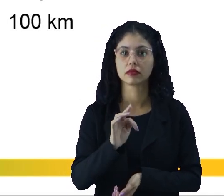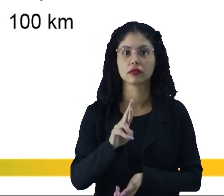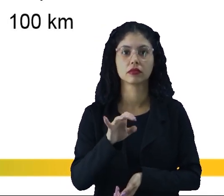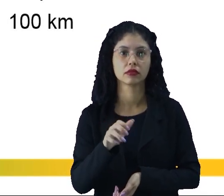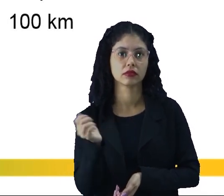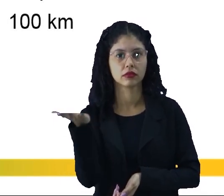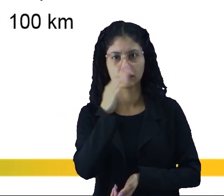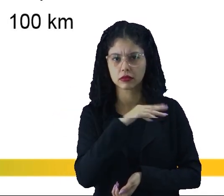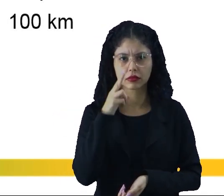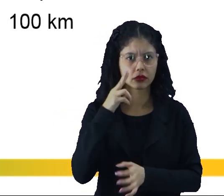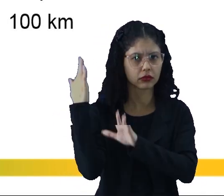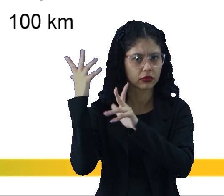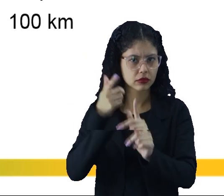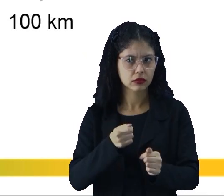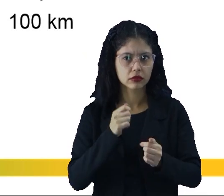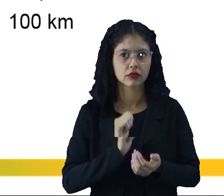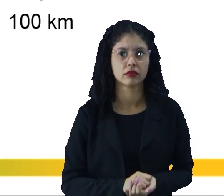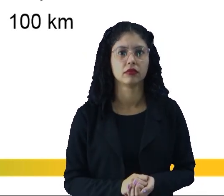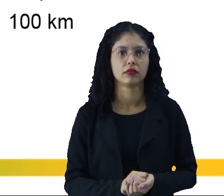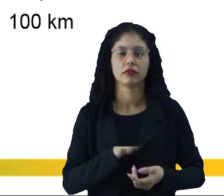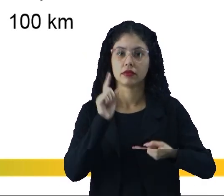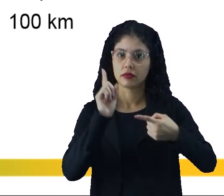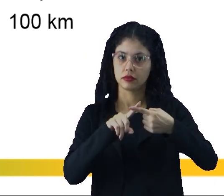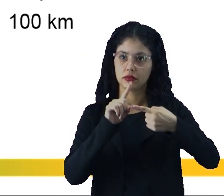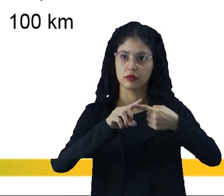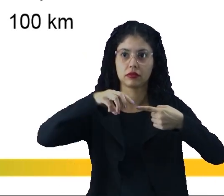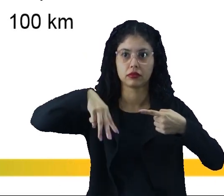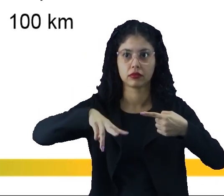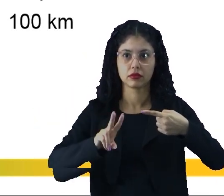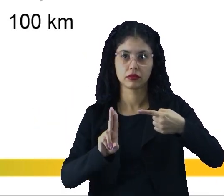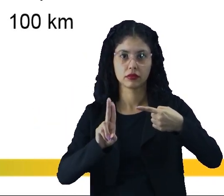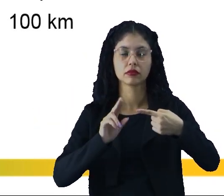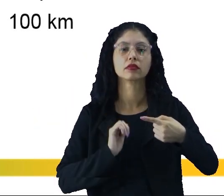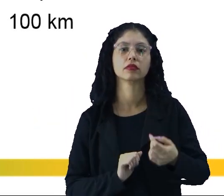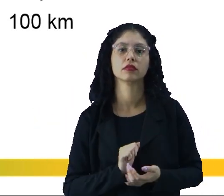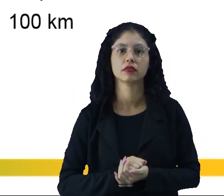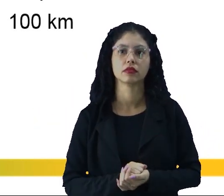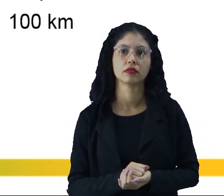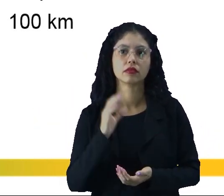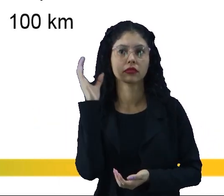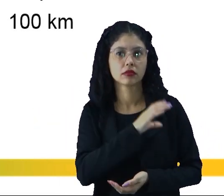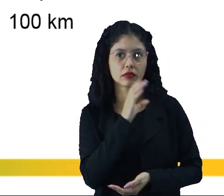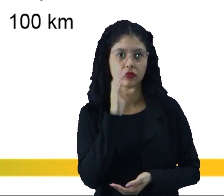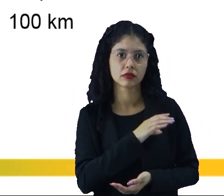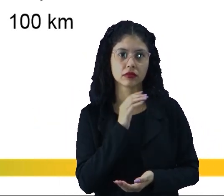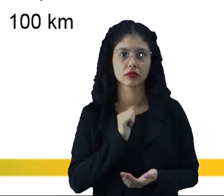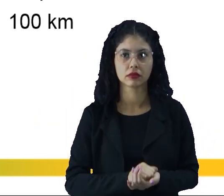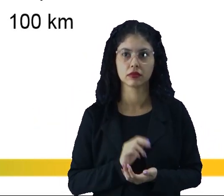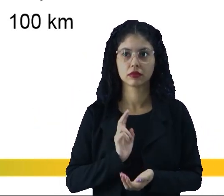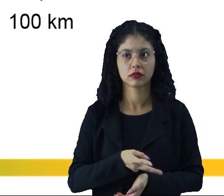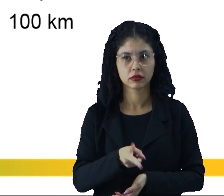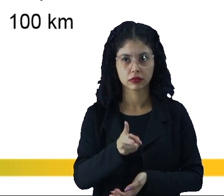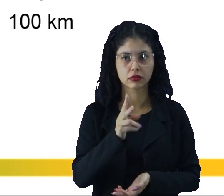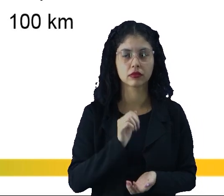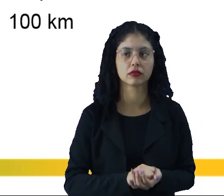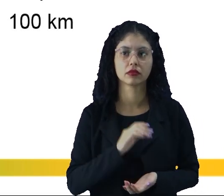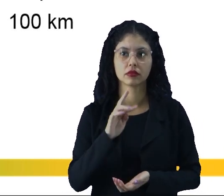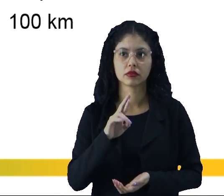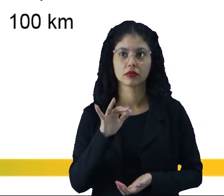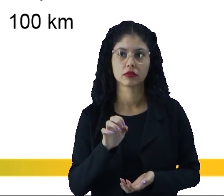Vamos lá, então, revisar, pessoal? Movimento retilíneo uniforme, velocidade constante.